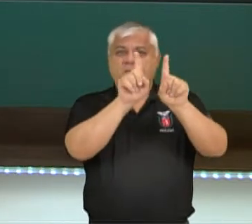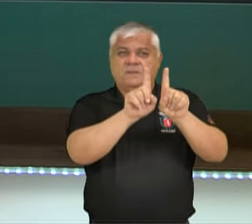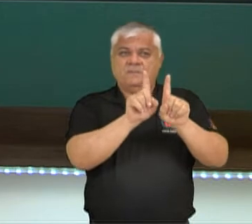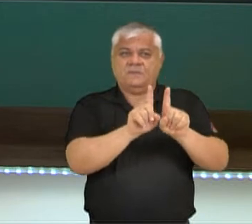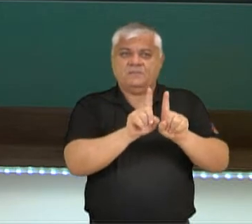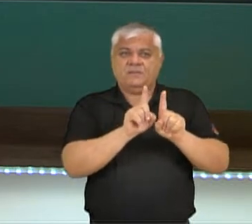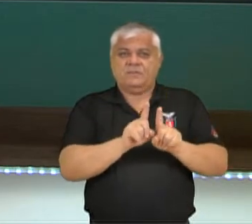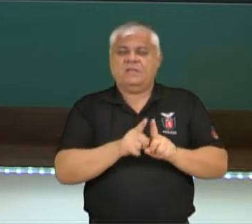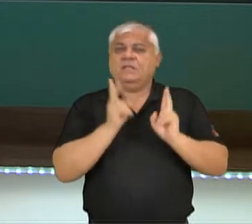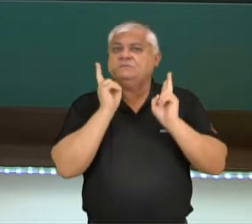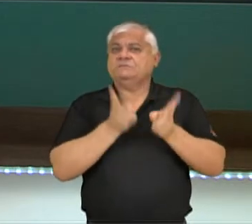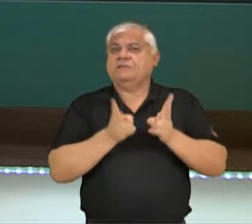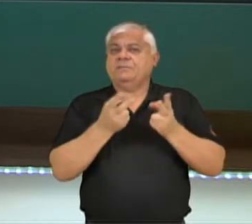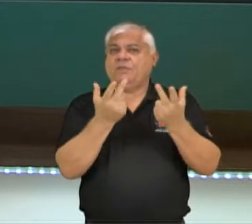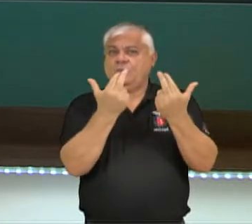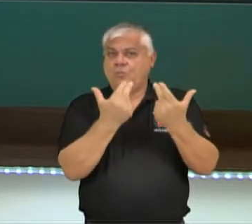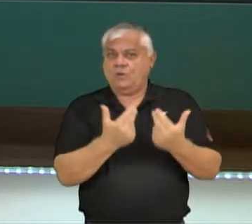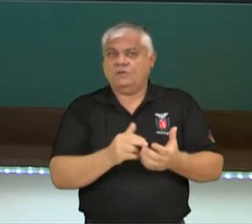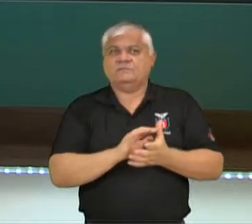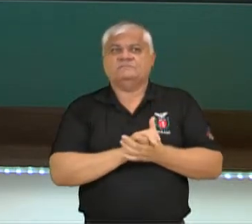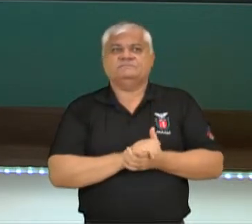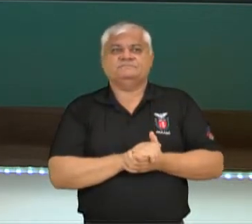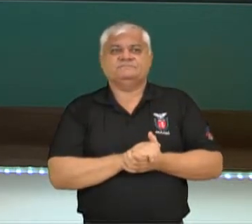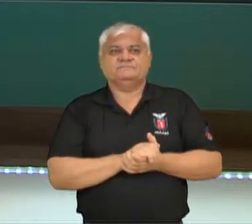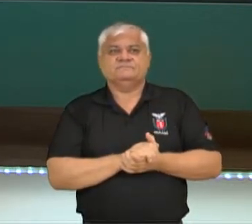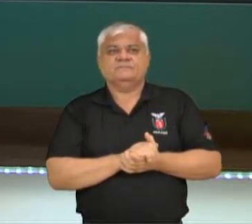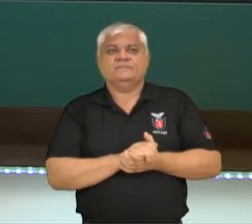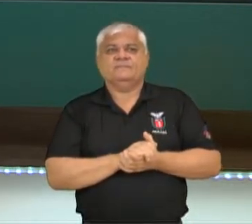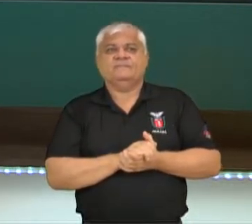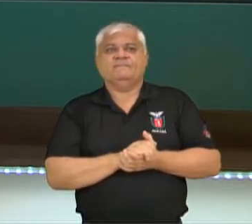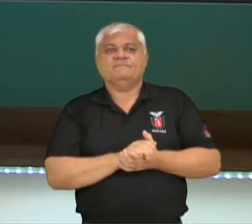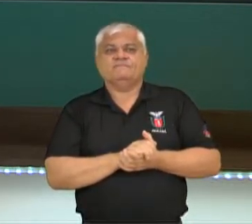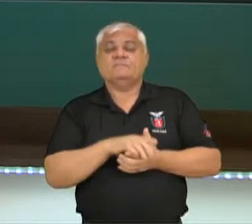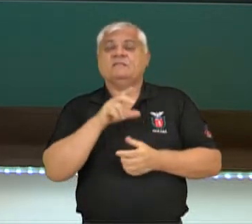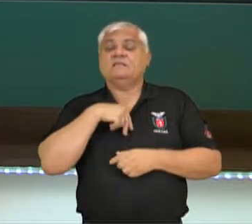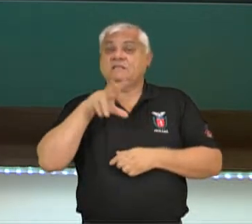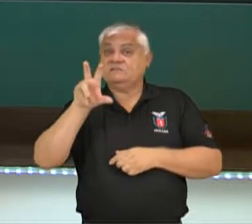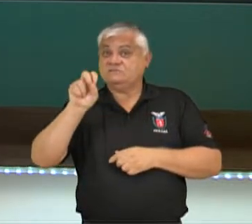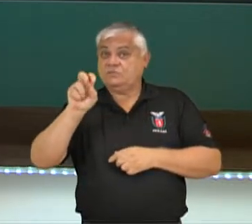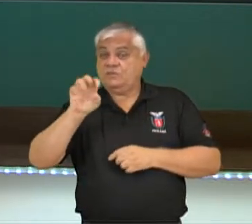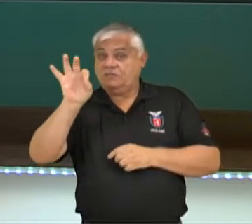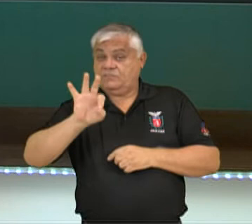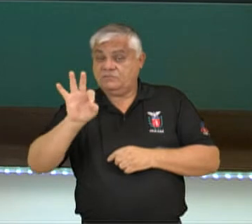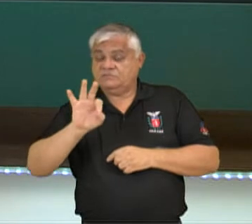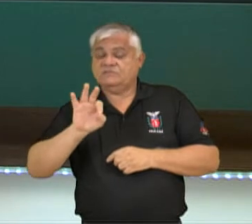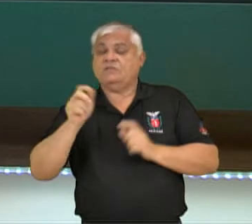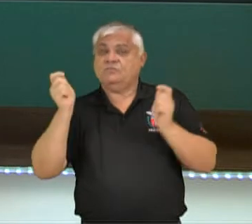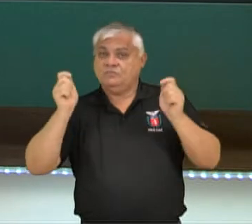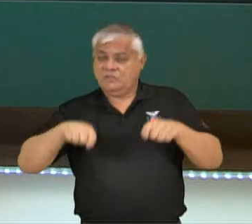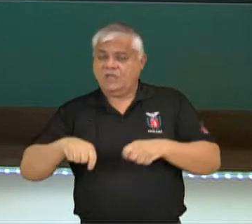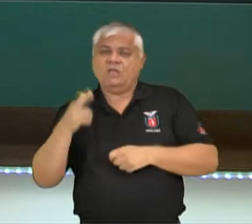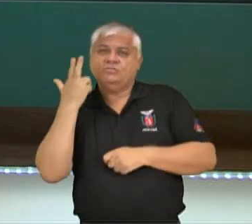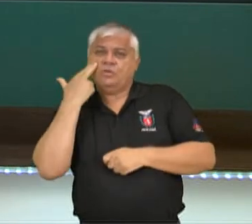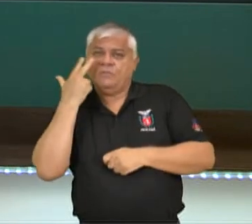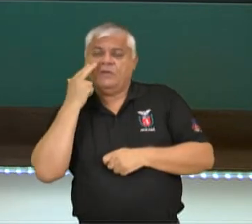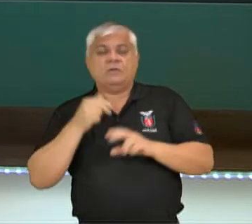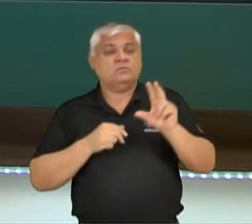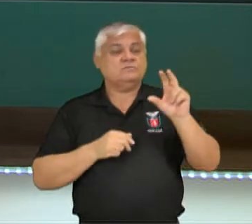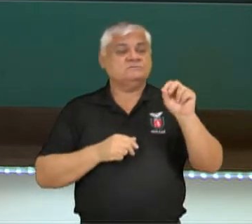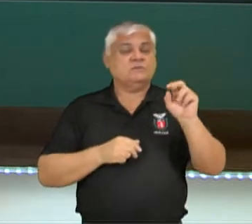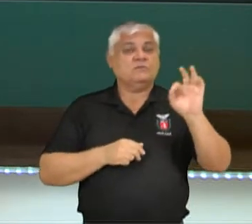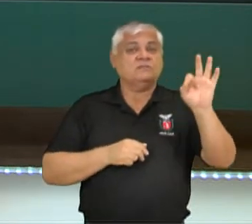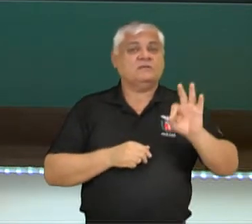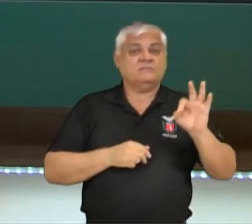não segregação de cromátides irmãs. Na meiose 2 a gente tem 50% de chances de gametas normais enquanto